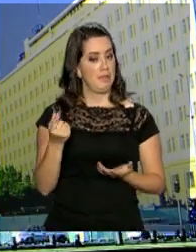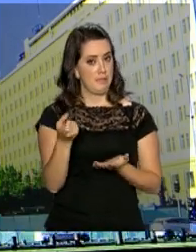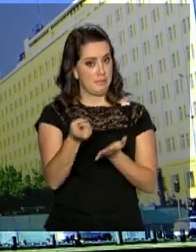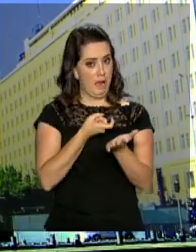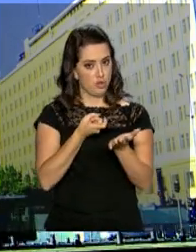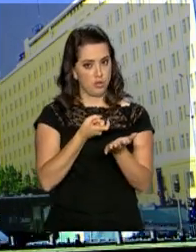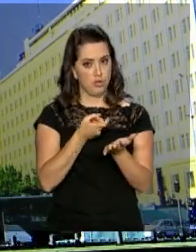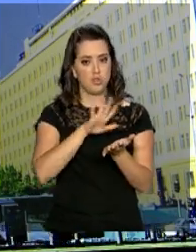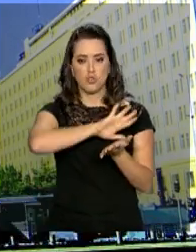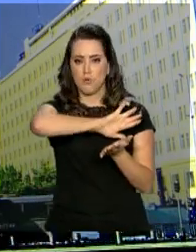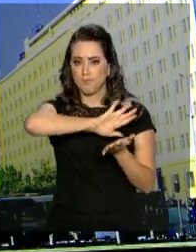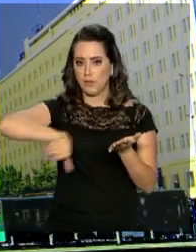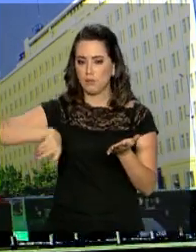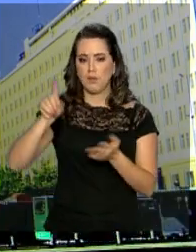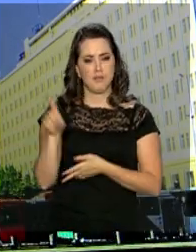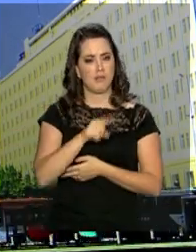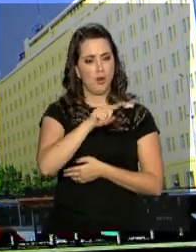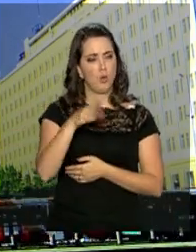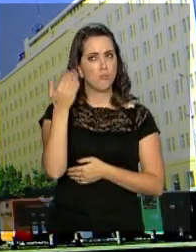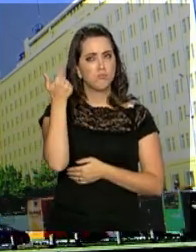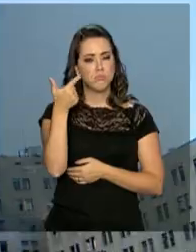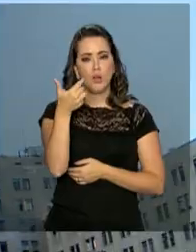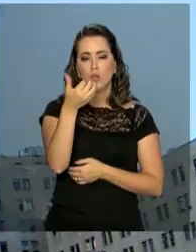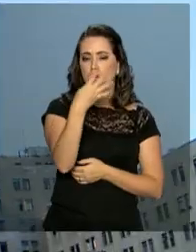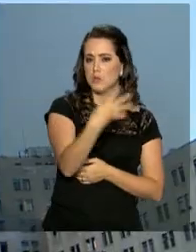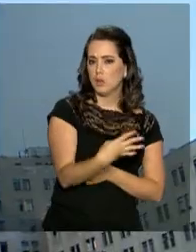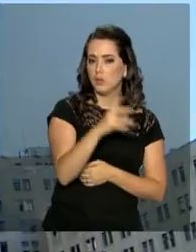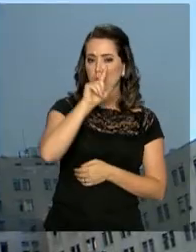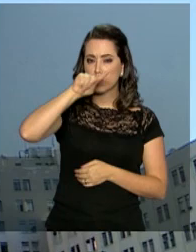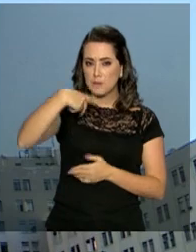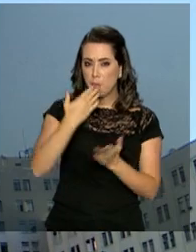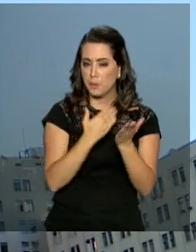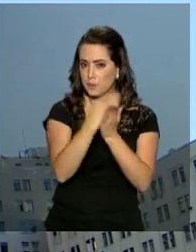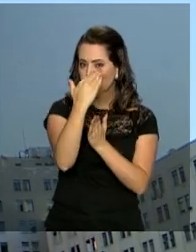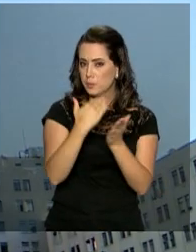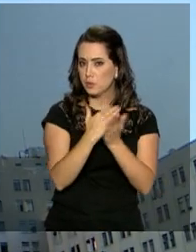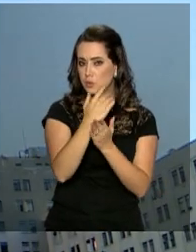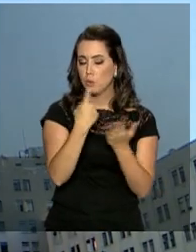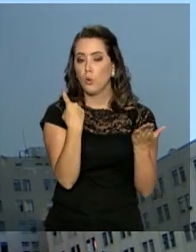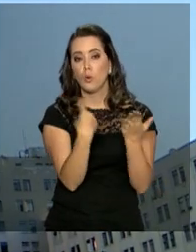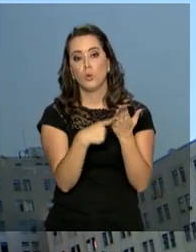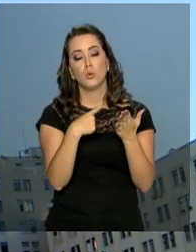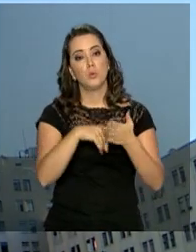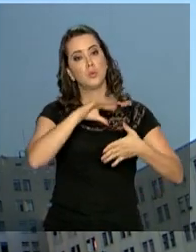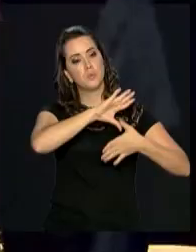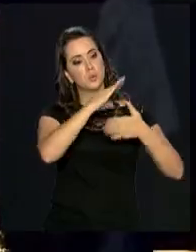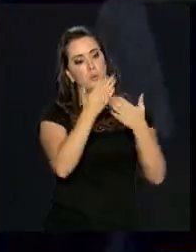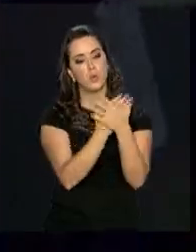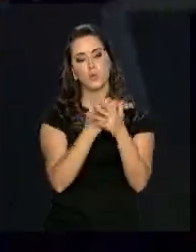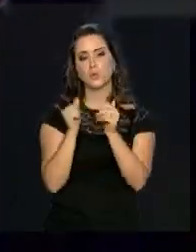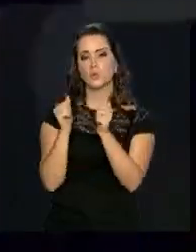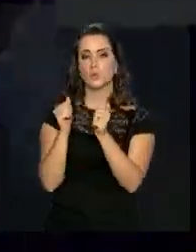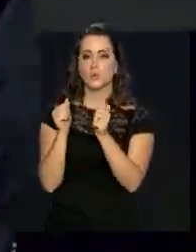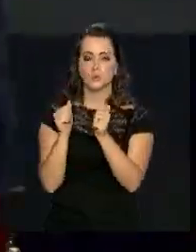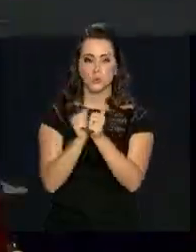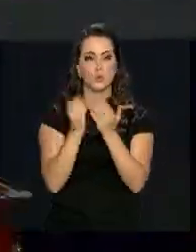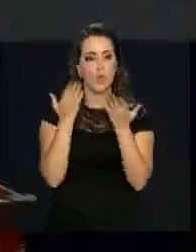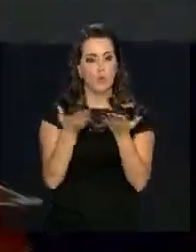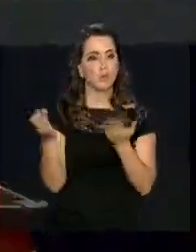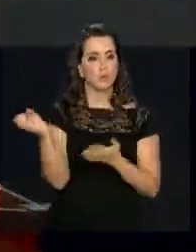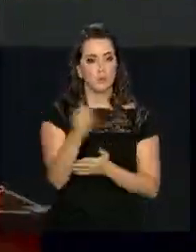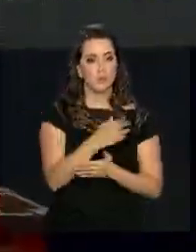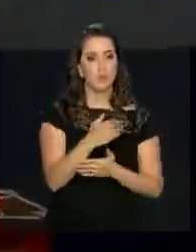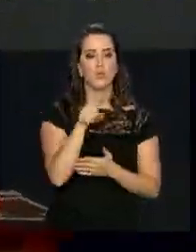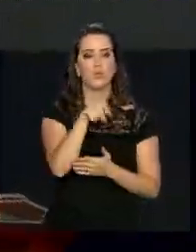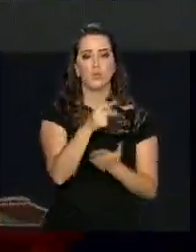Chile já foram eliminadas desde 2014, depois que entrou em vigor um acordo com o Mercosul. Agora, o novo acordo